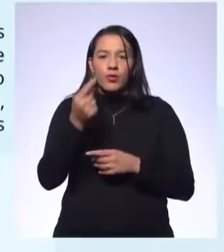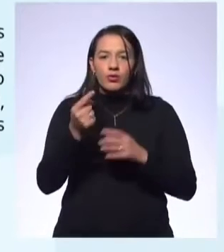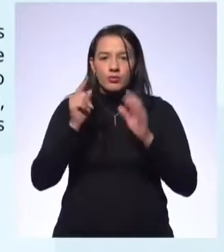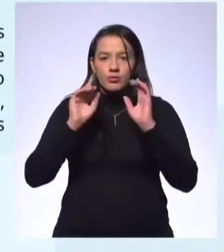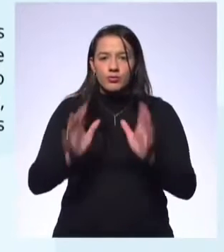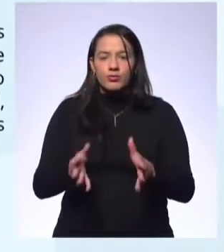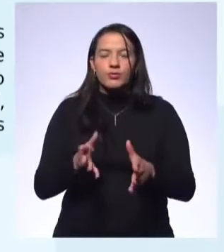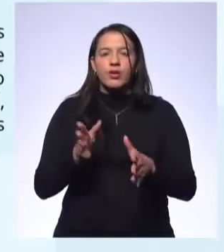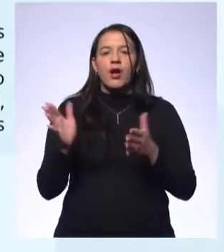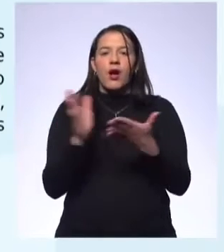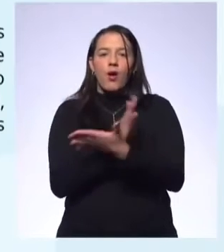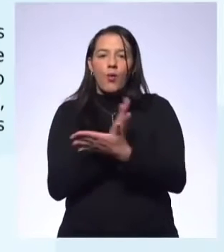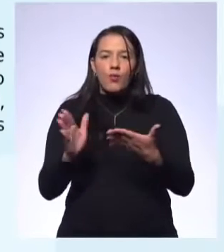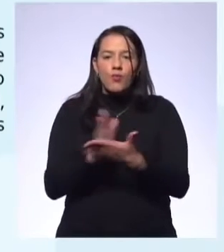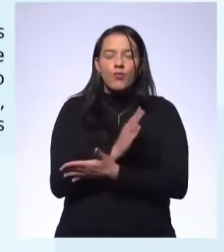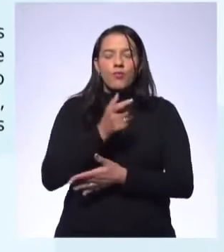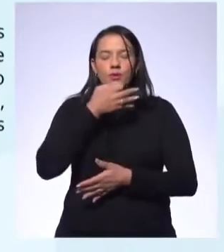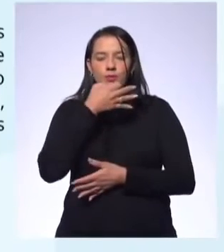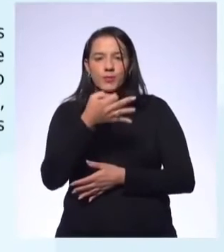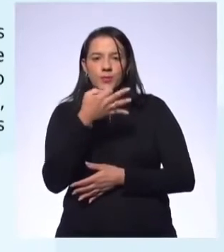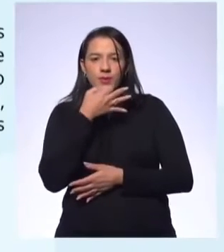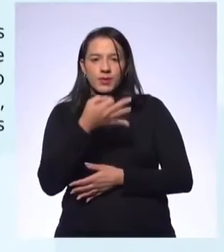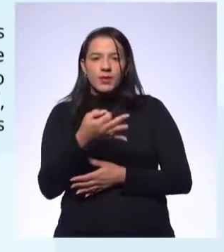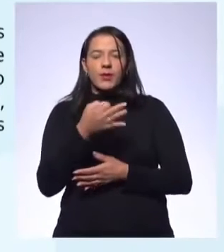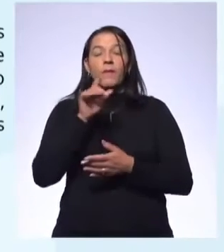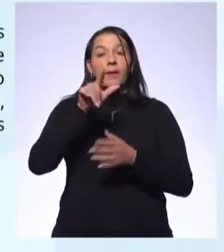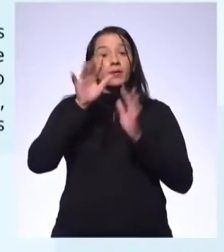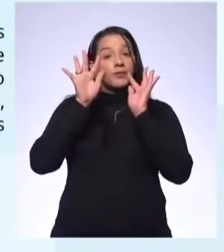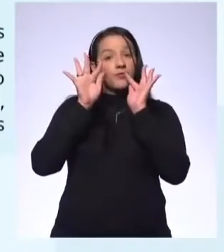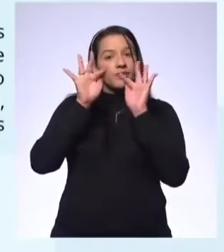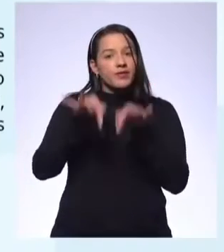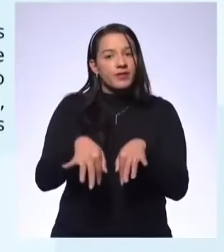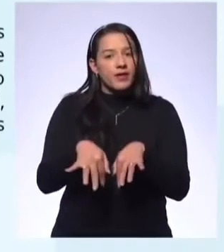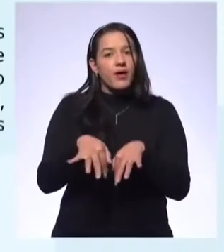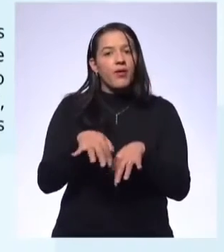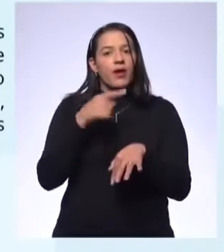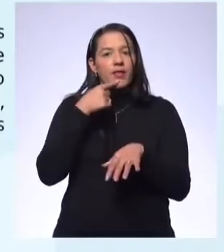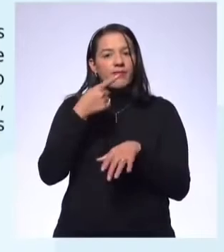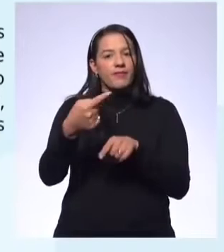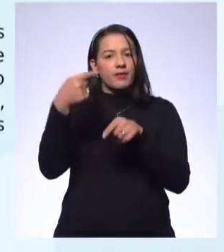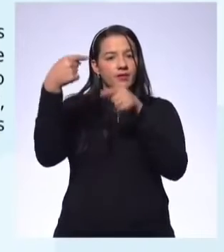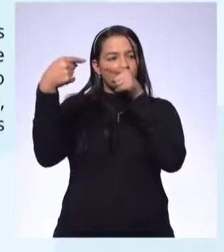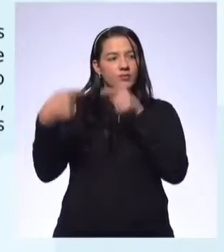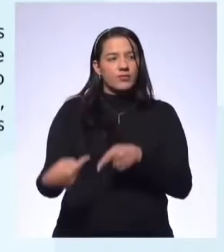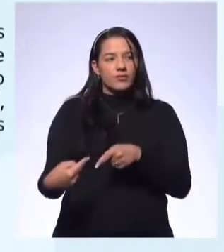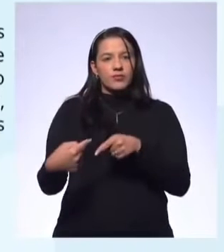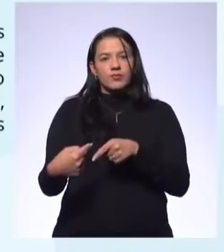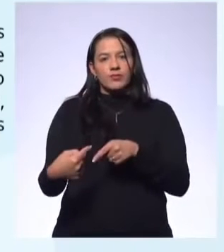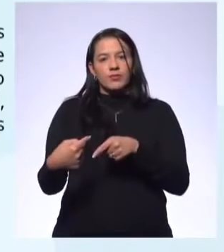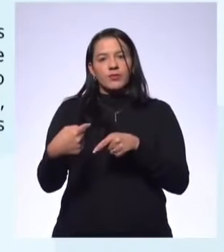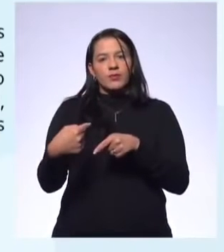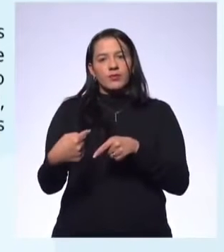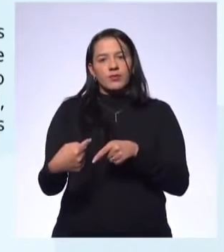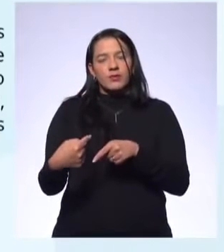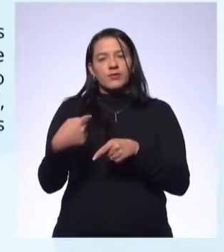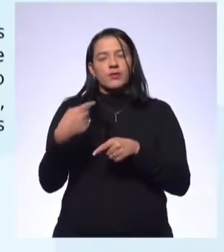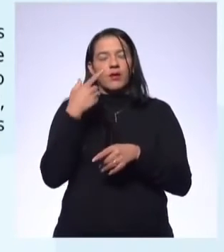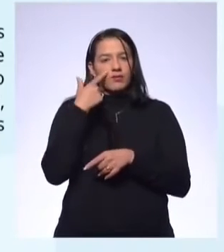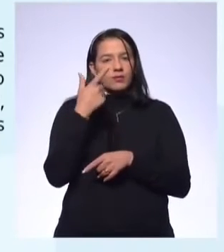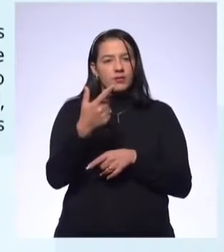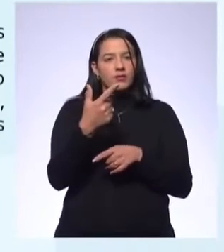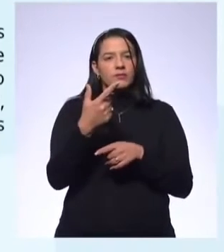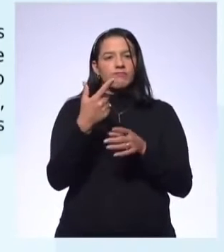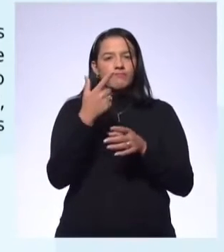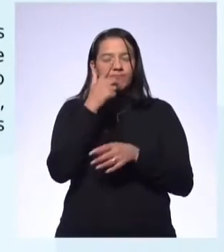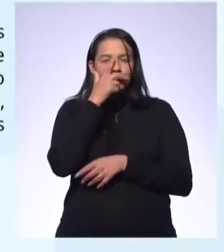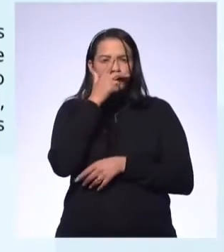opiniões, mas ela lá no finalzinho, quando ela fala assim, essa discussão ainda está na superfície, eu quero só que vocês prestem atenção